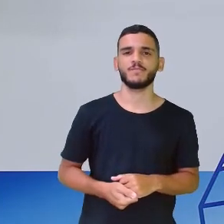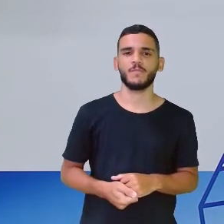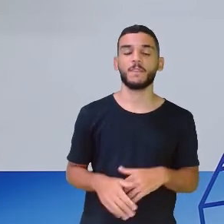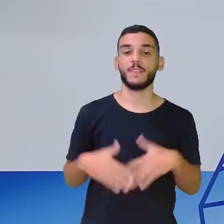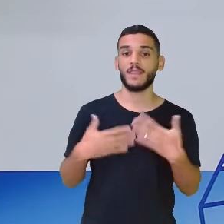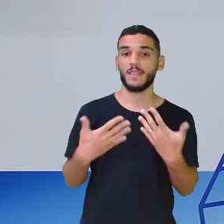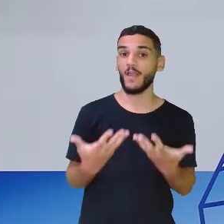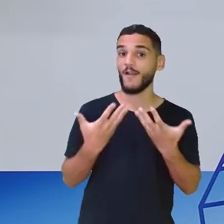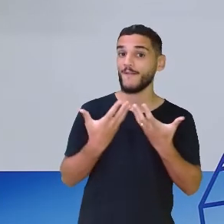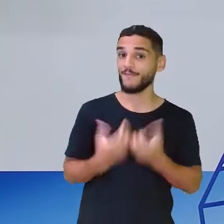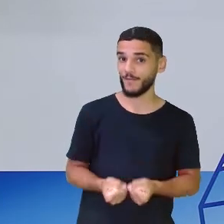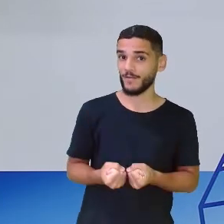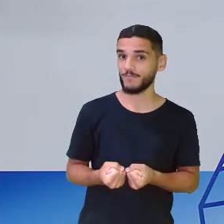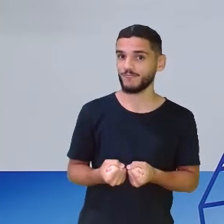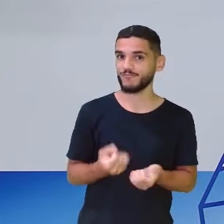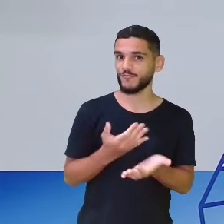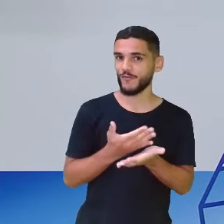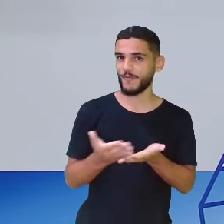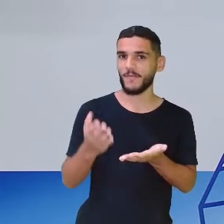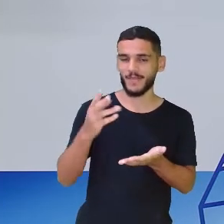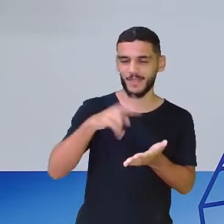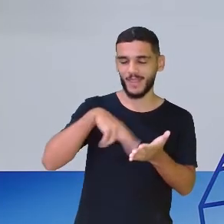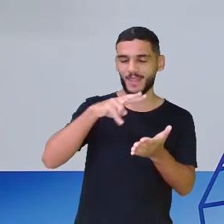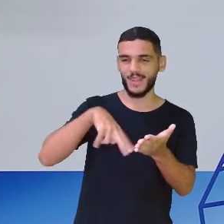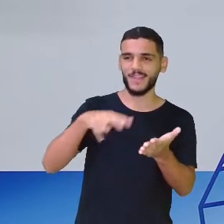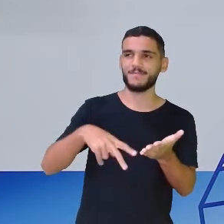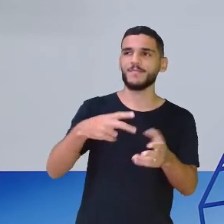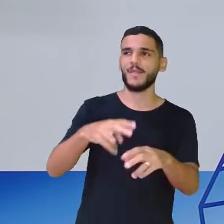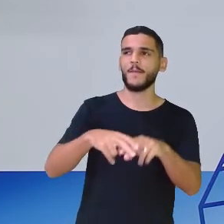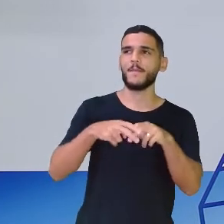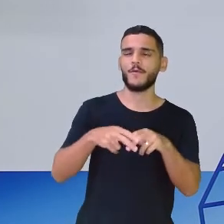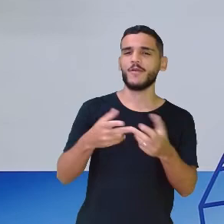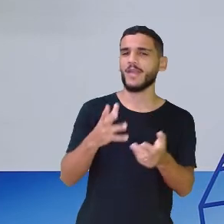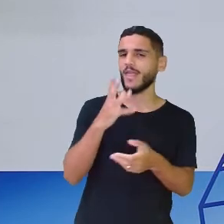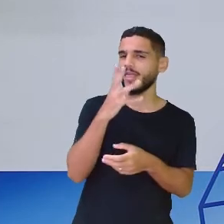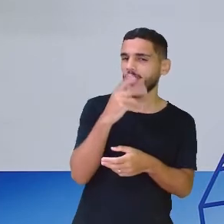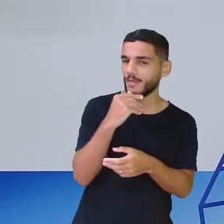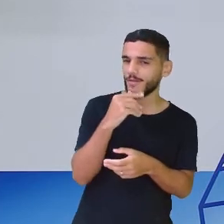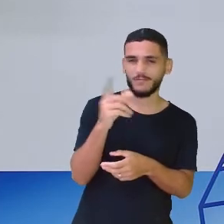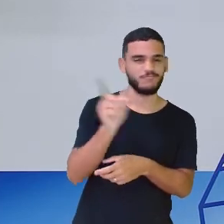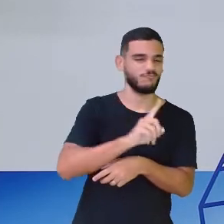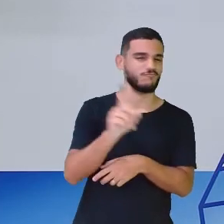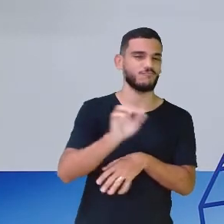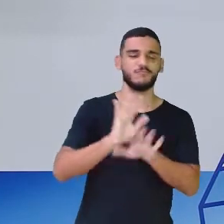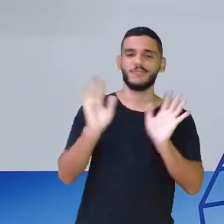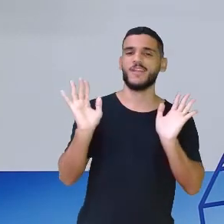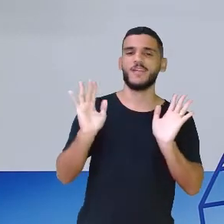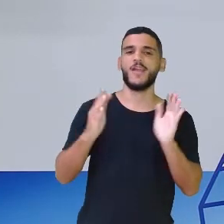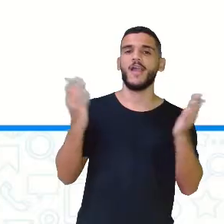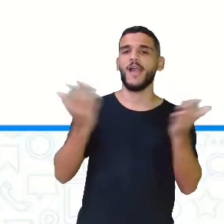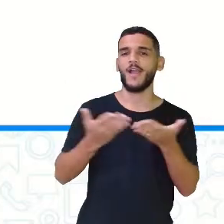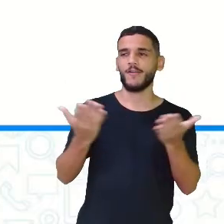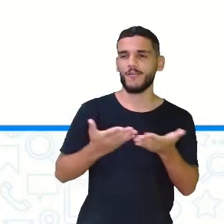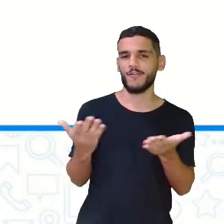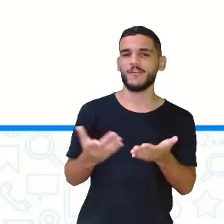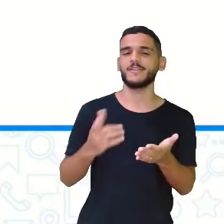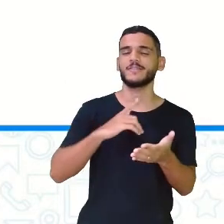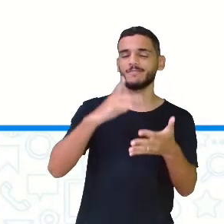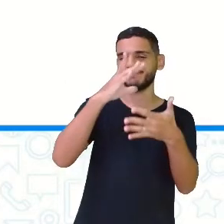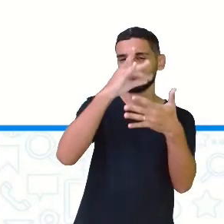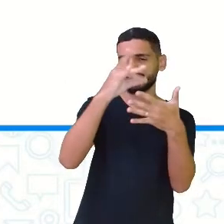Então, vamos embarcar nessa viagem. Por que demorar mais? Vamos verificar alguns